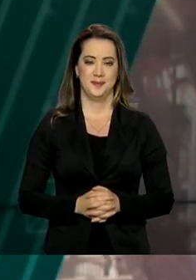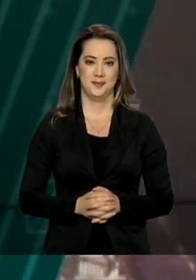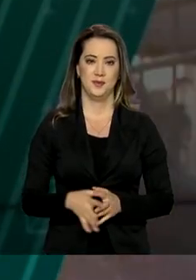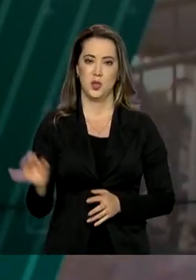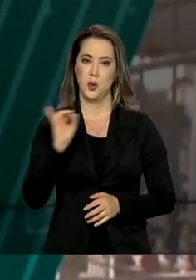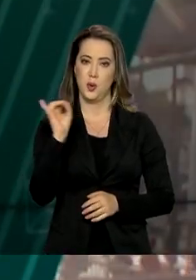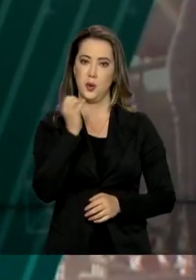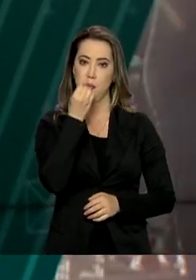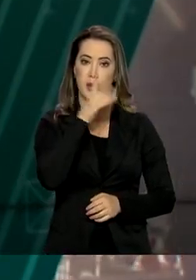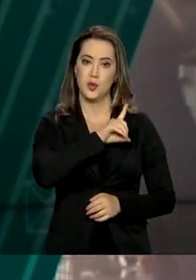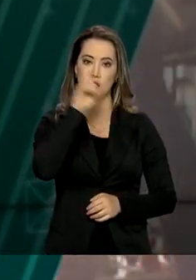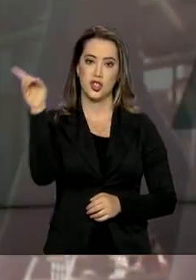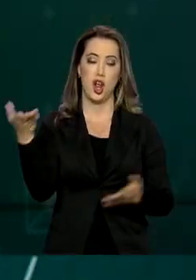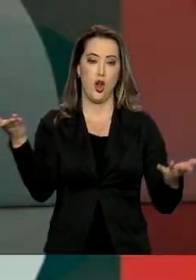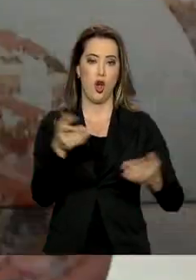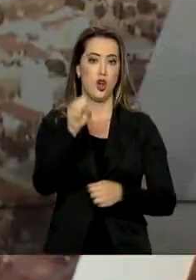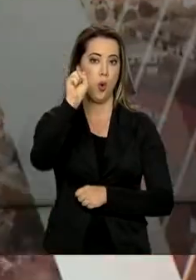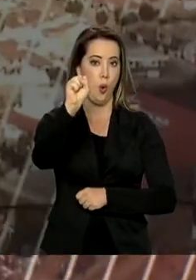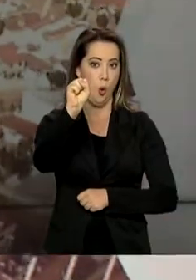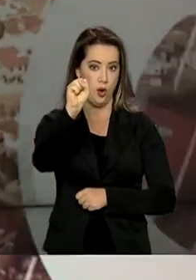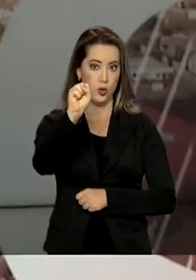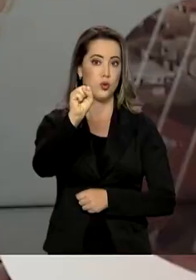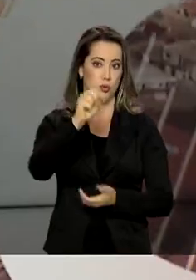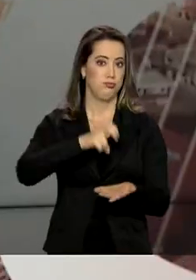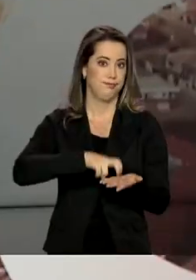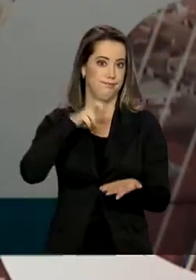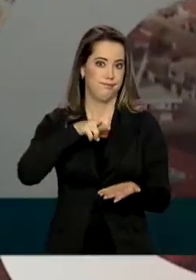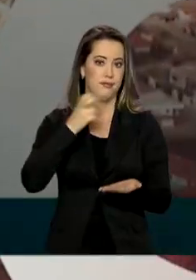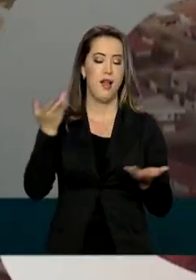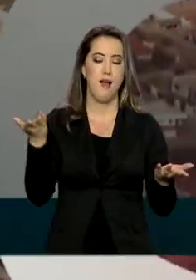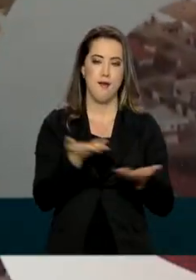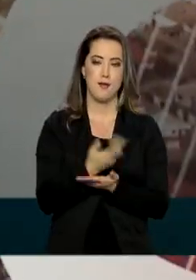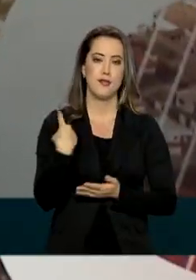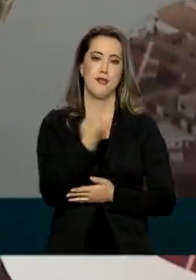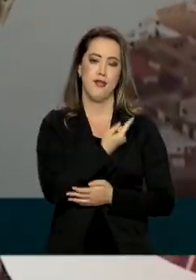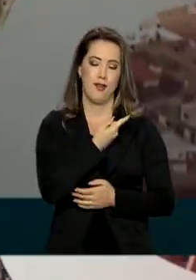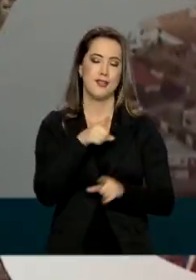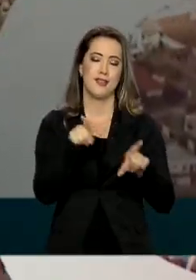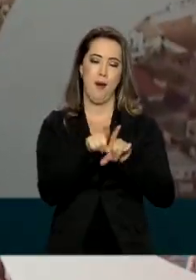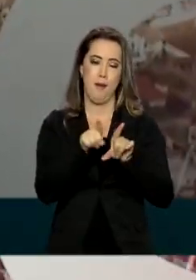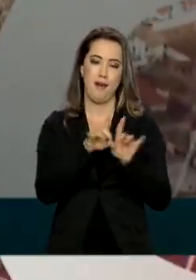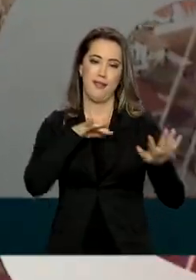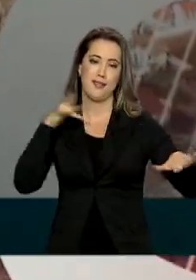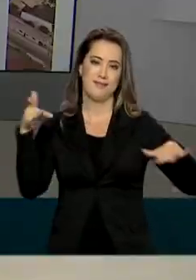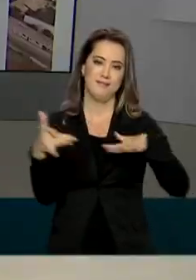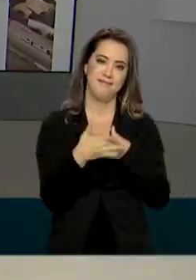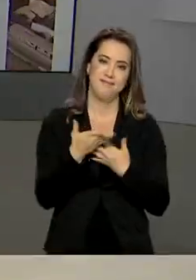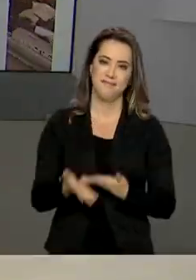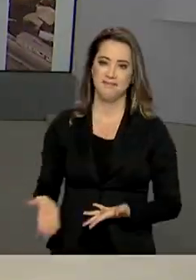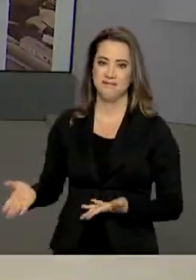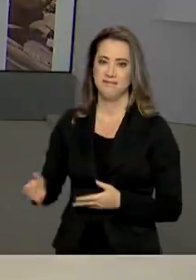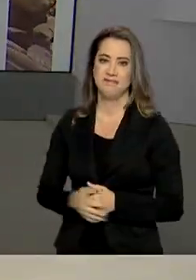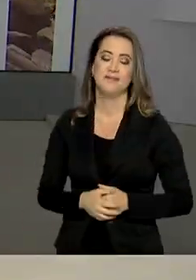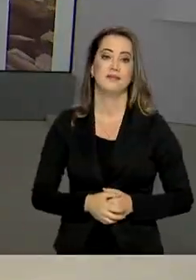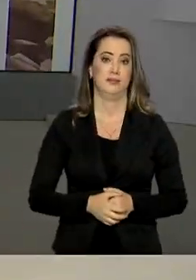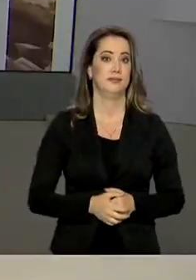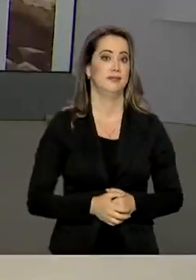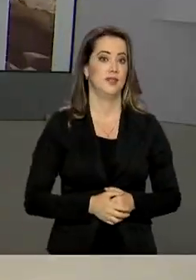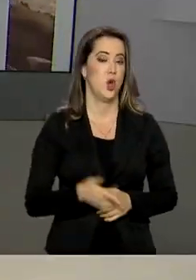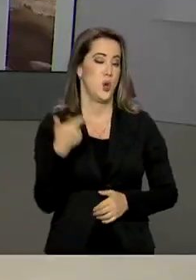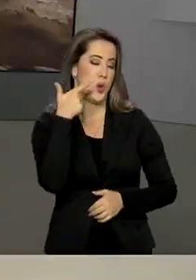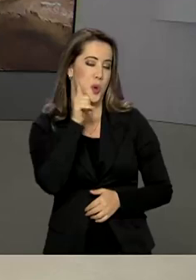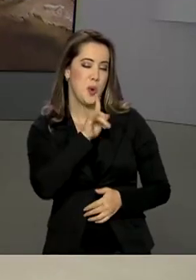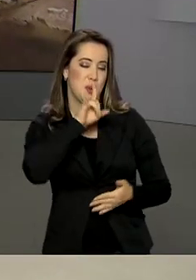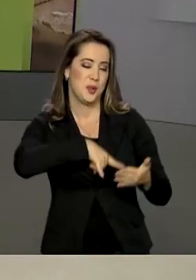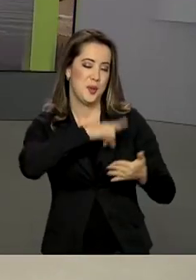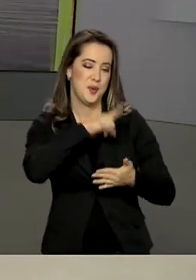Olá, bom dia. São 8 horas agora e nós estamos ao vivo também pelas redes sociais. O sonho da posse da